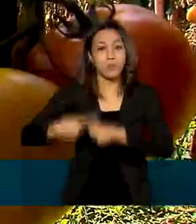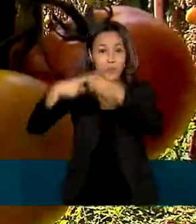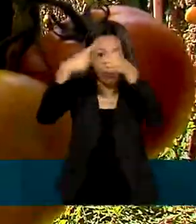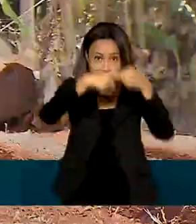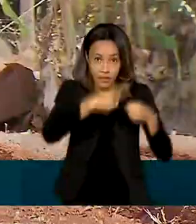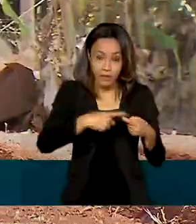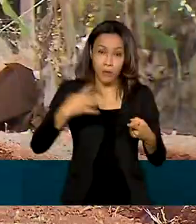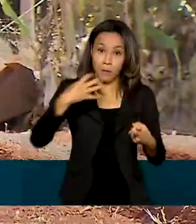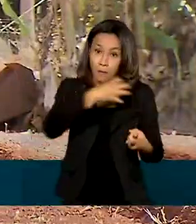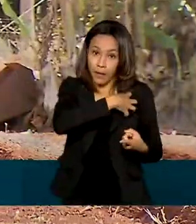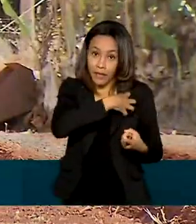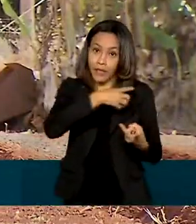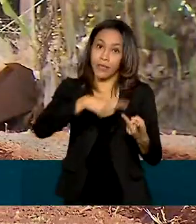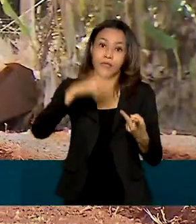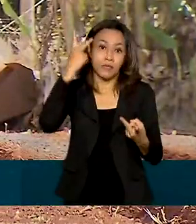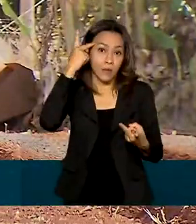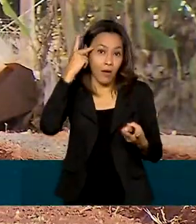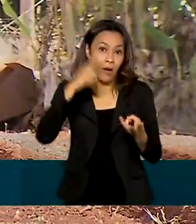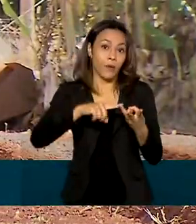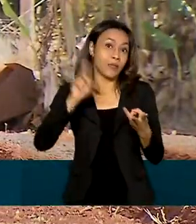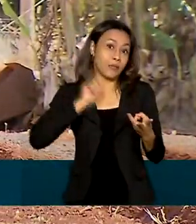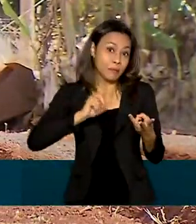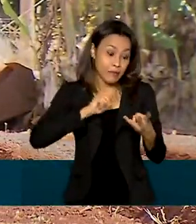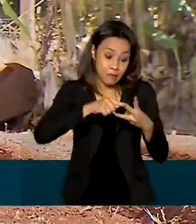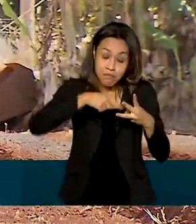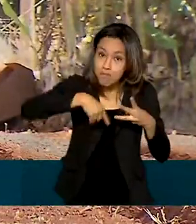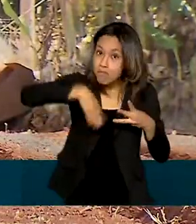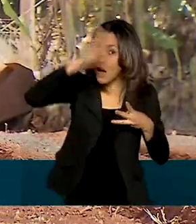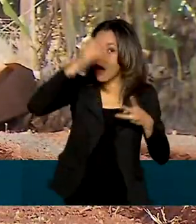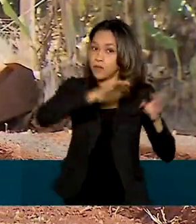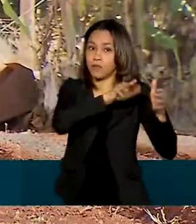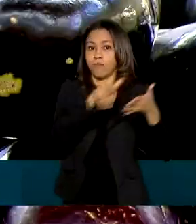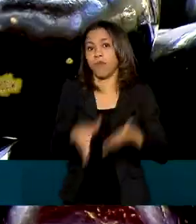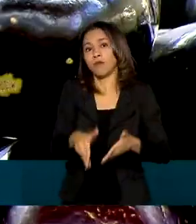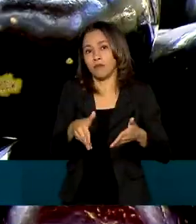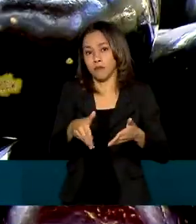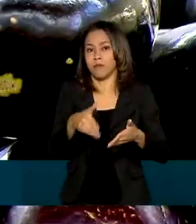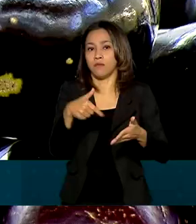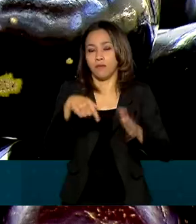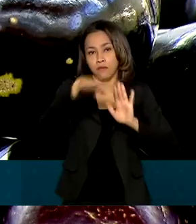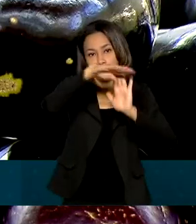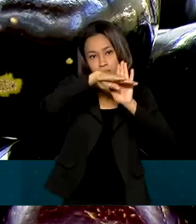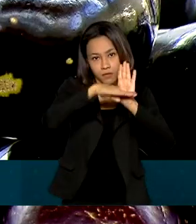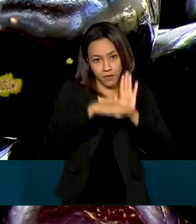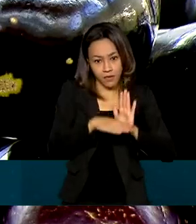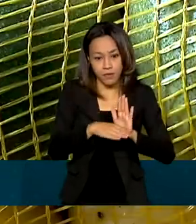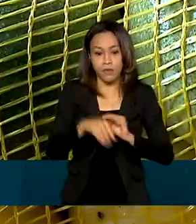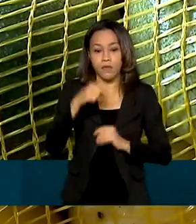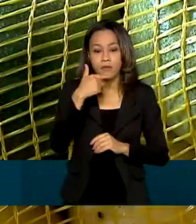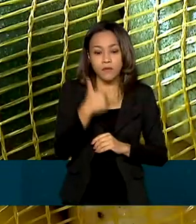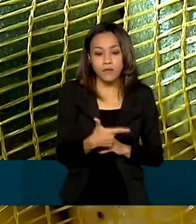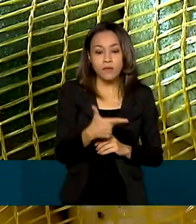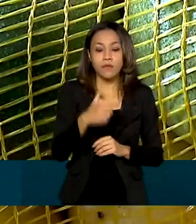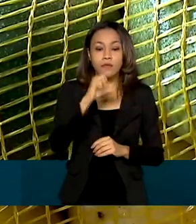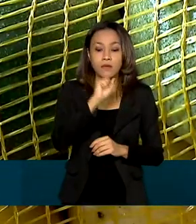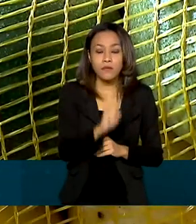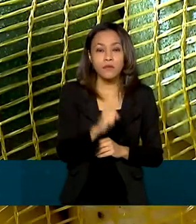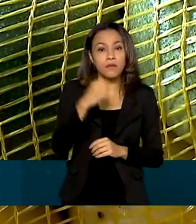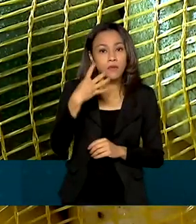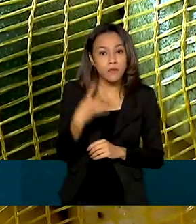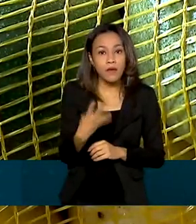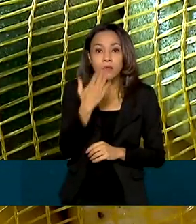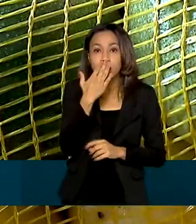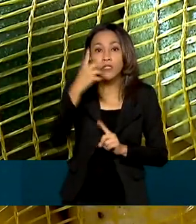Minas Gerais são os estados com as maiores participações no programa. Entre os 284 tipos de